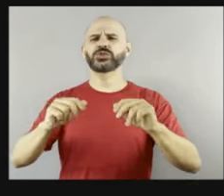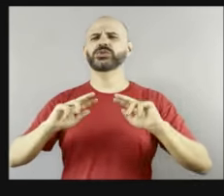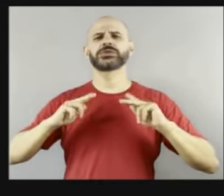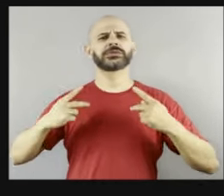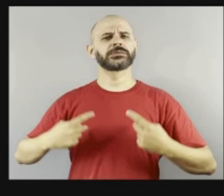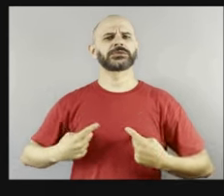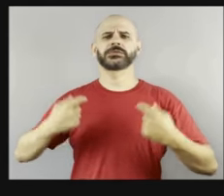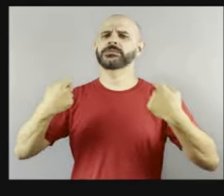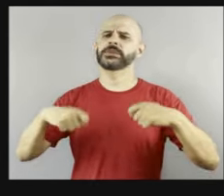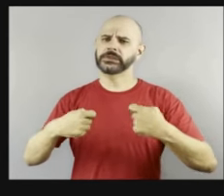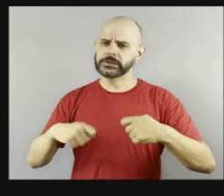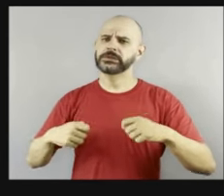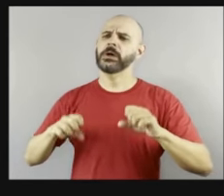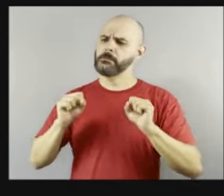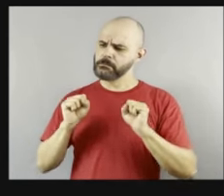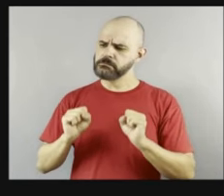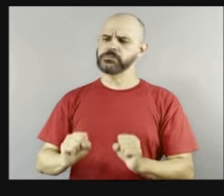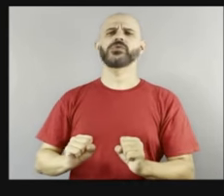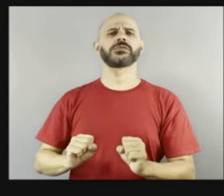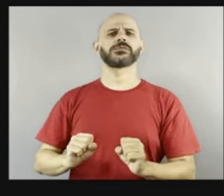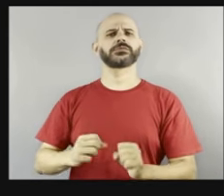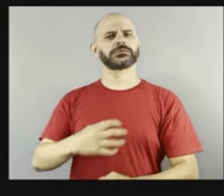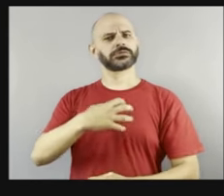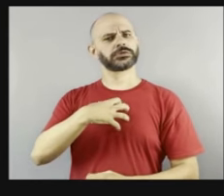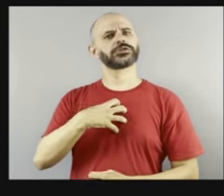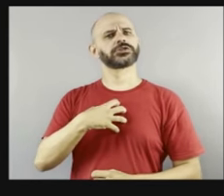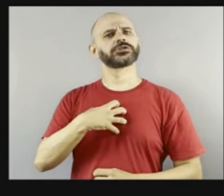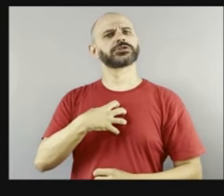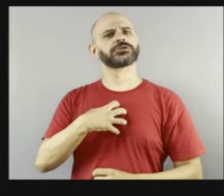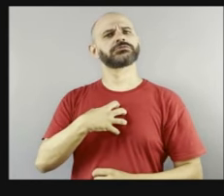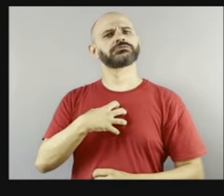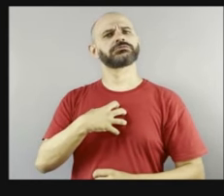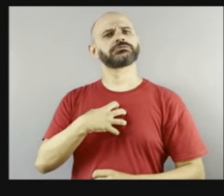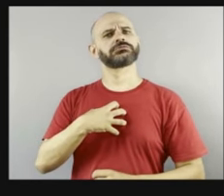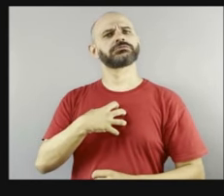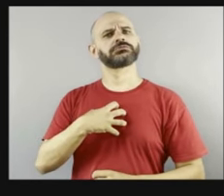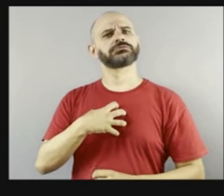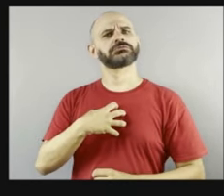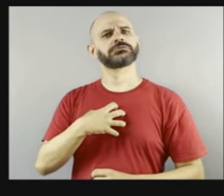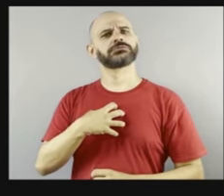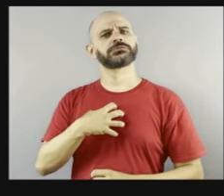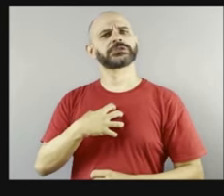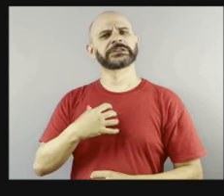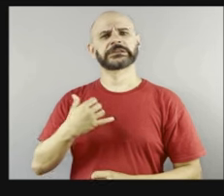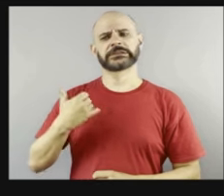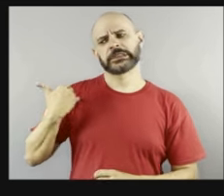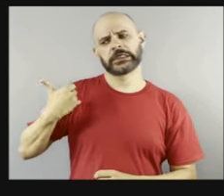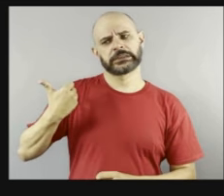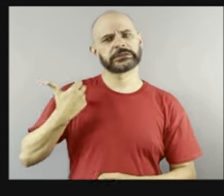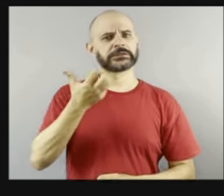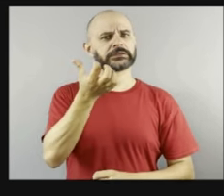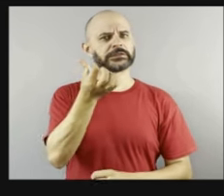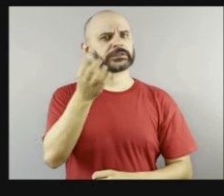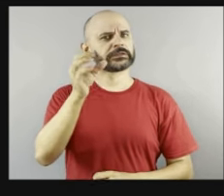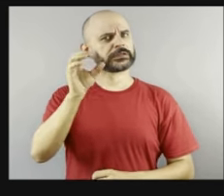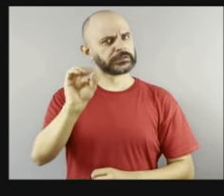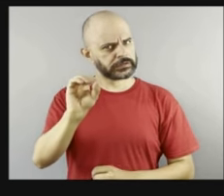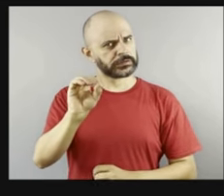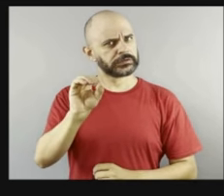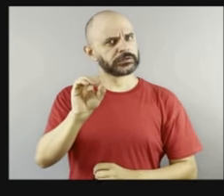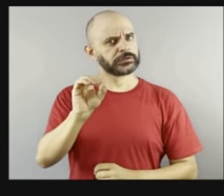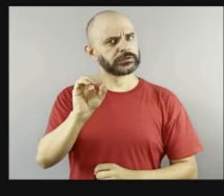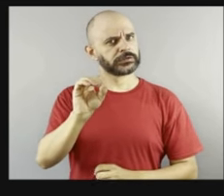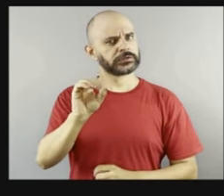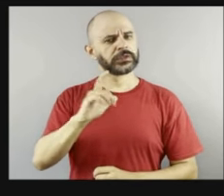comecinho, né, quando temos mais de 60 anos, nós temos a nossa beleza, quando você tem